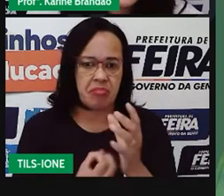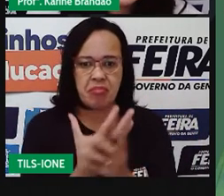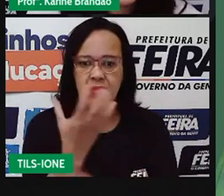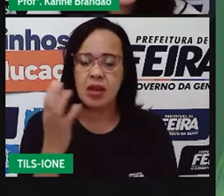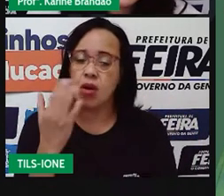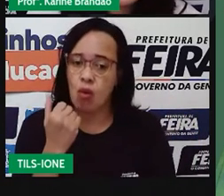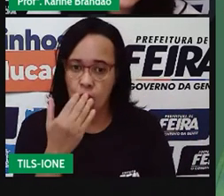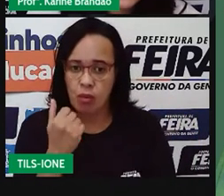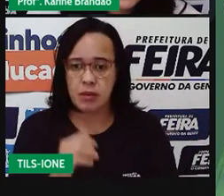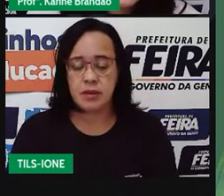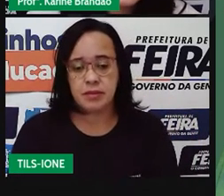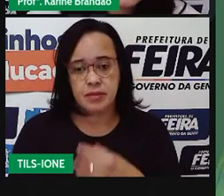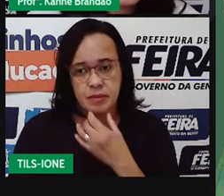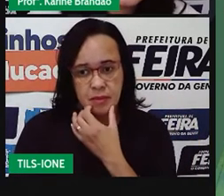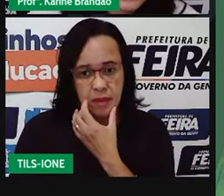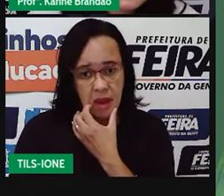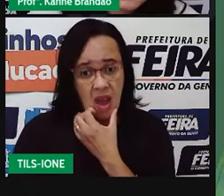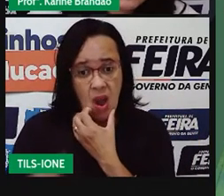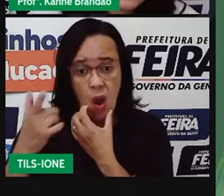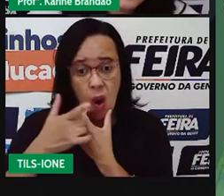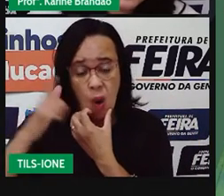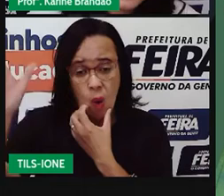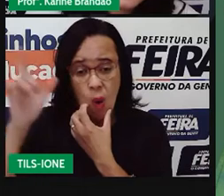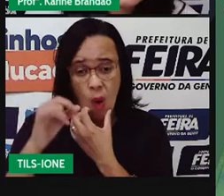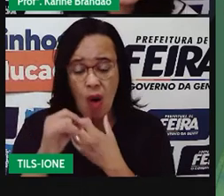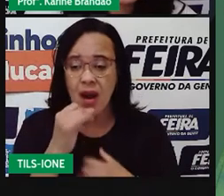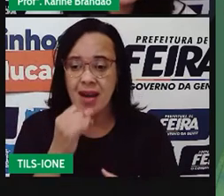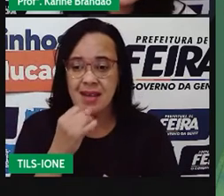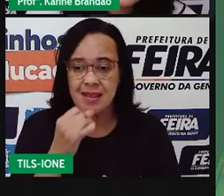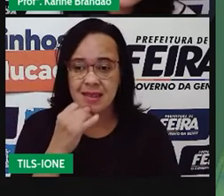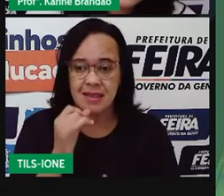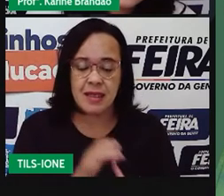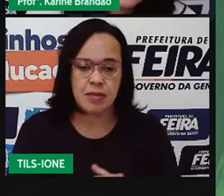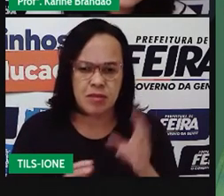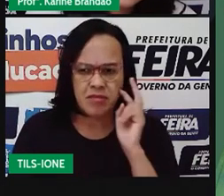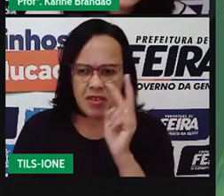E aí, a gente vai ver esse outro exemplo aqui de predação.